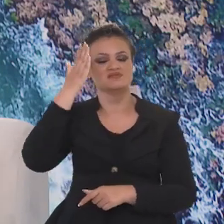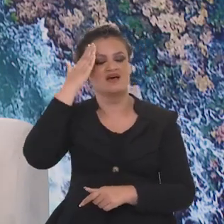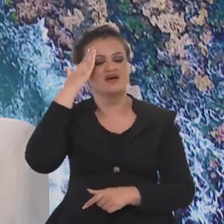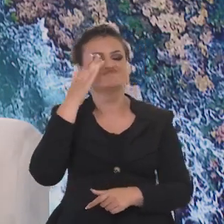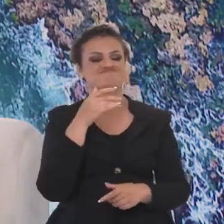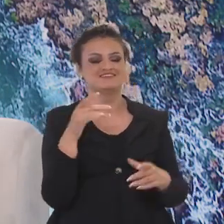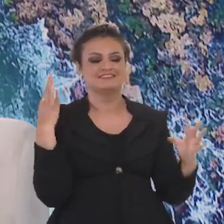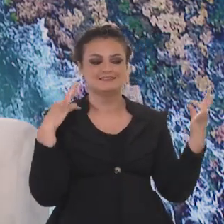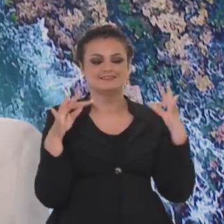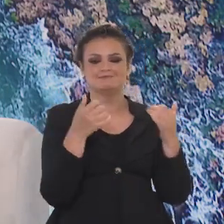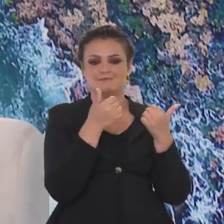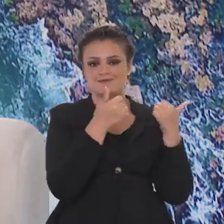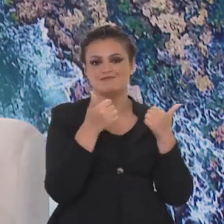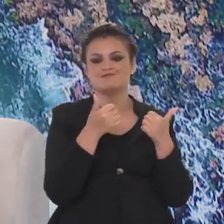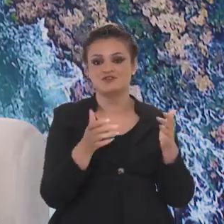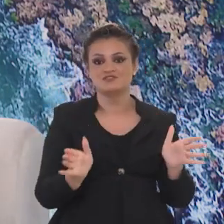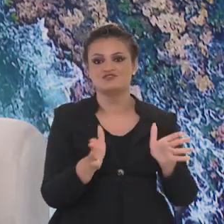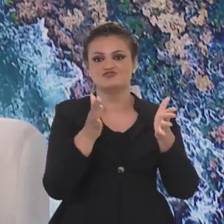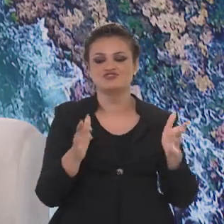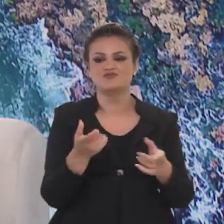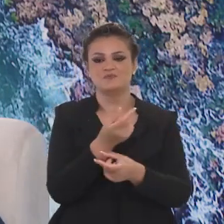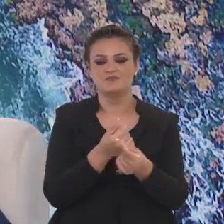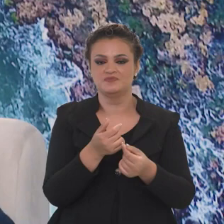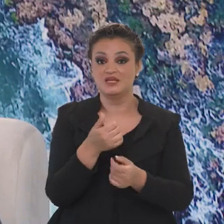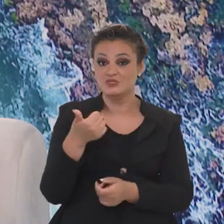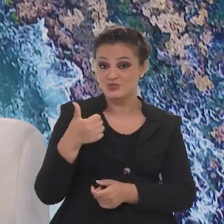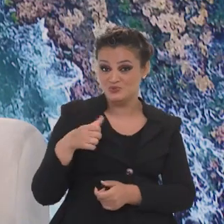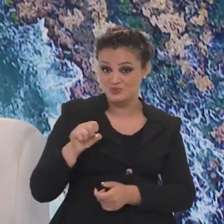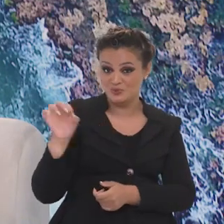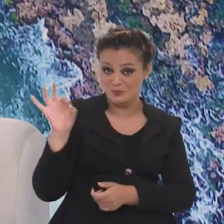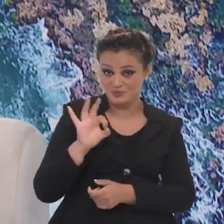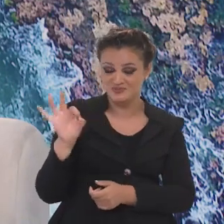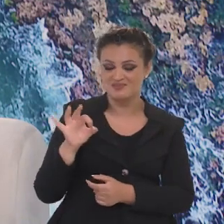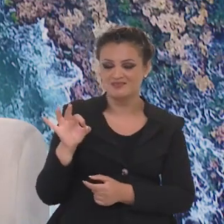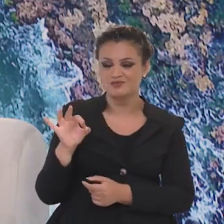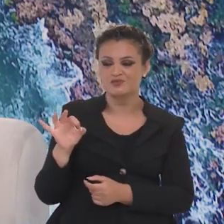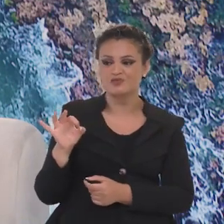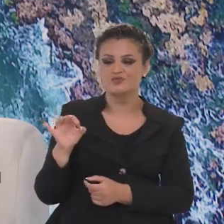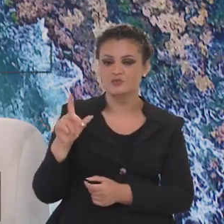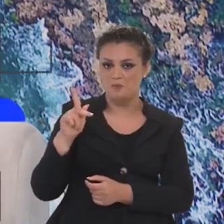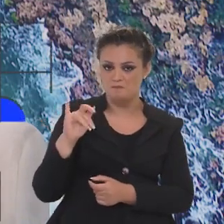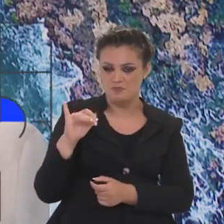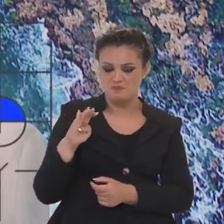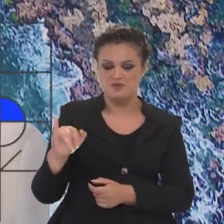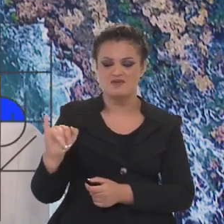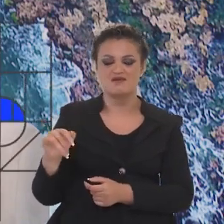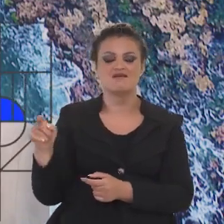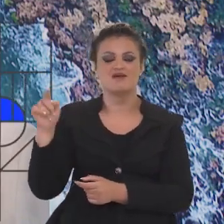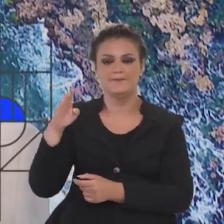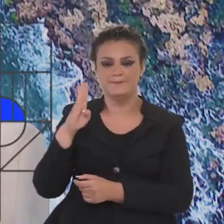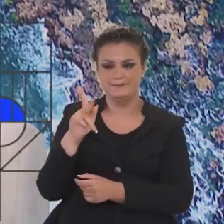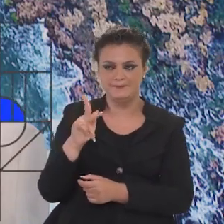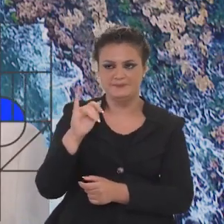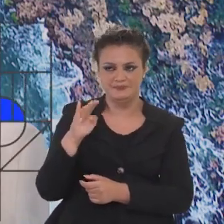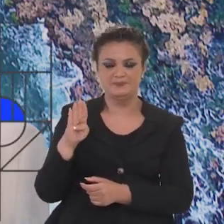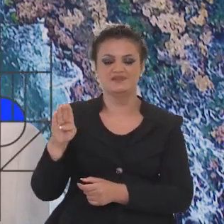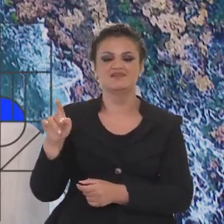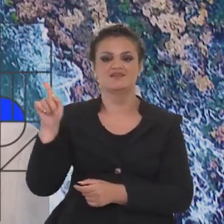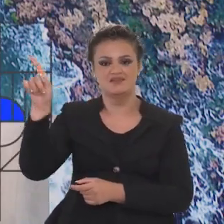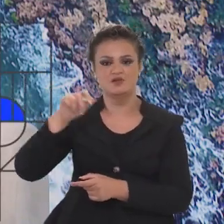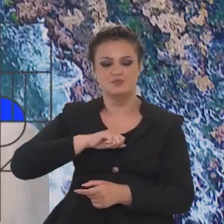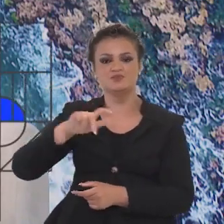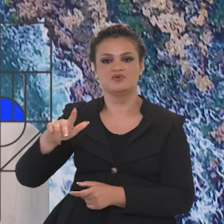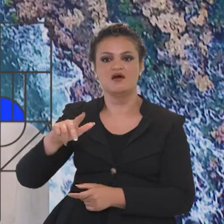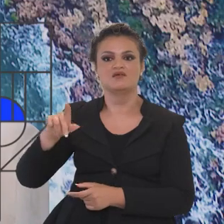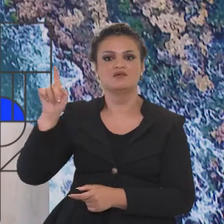grande investimento, uma grande economia. O turismo em Portugal hoje é 18% do PIB. No Brasil é 7,8% do PIB.